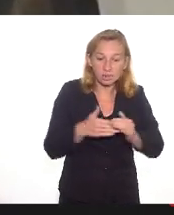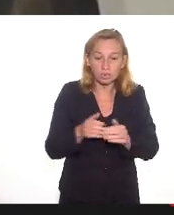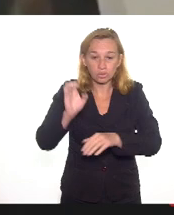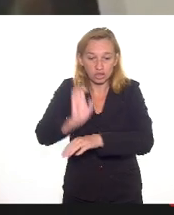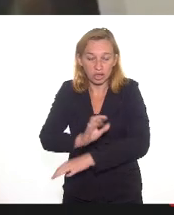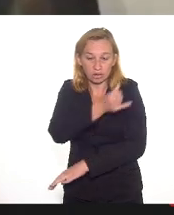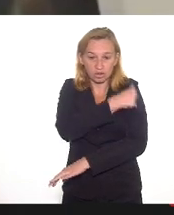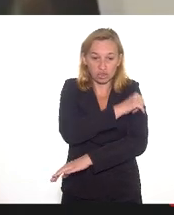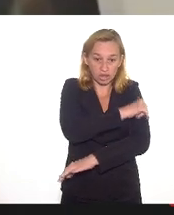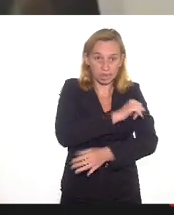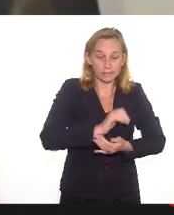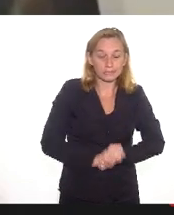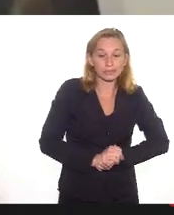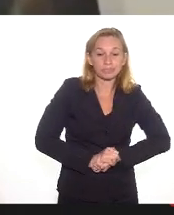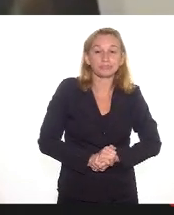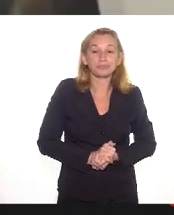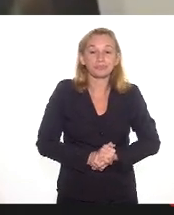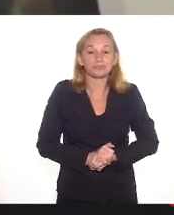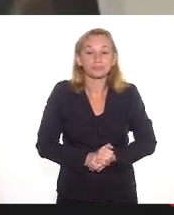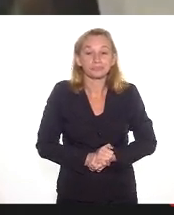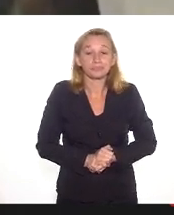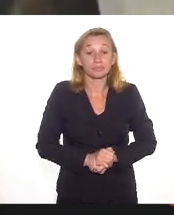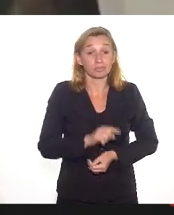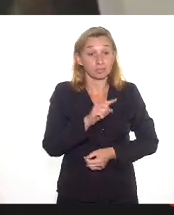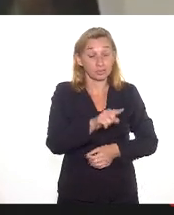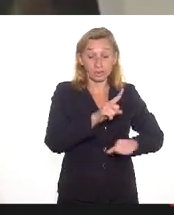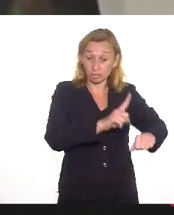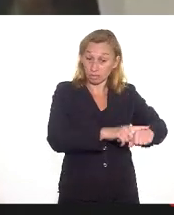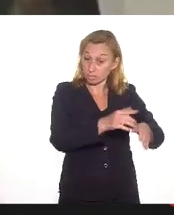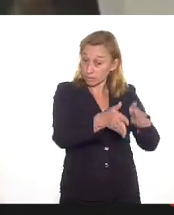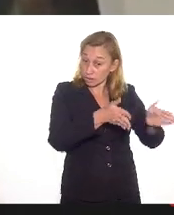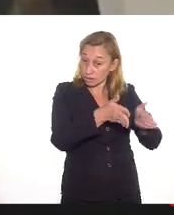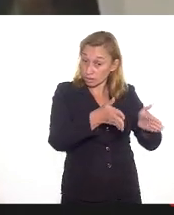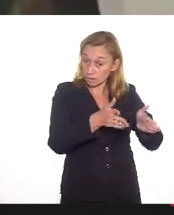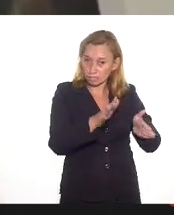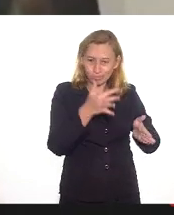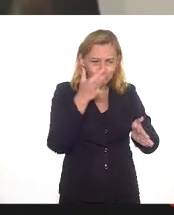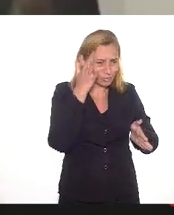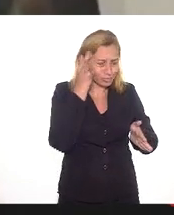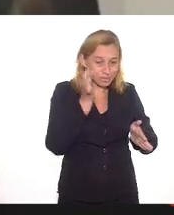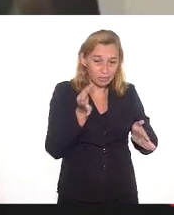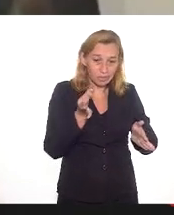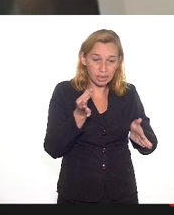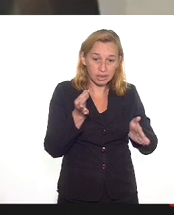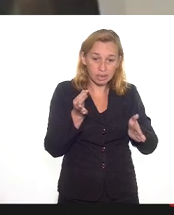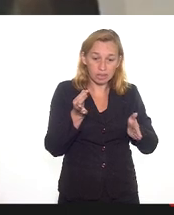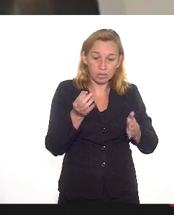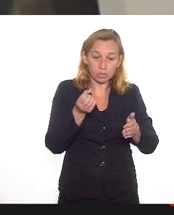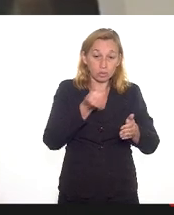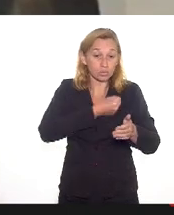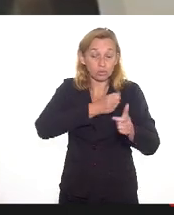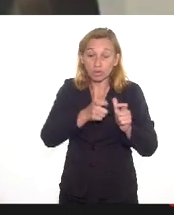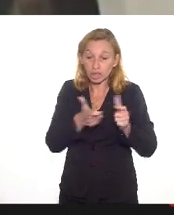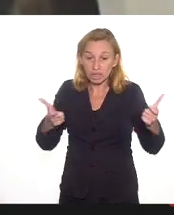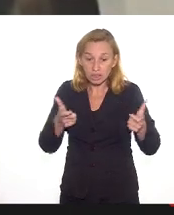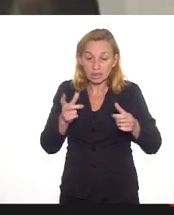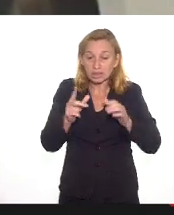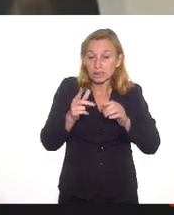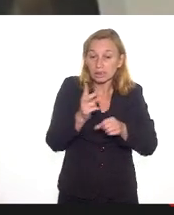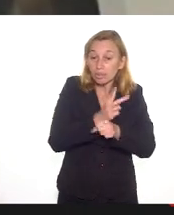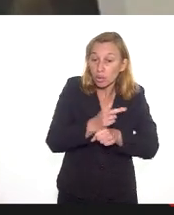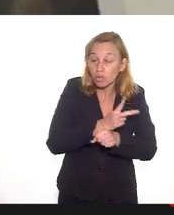do Rio de Janeiro, todas as regiões. Naquela ocasião, não tínhamos noção da procura que teríamos pelo edital.